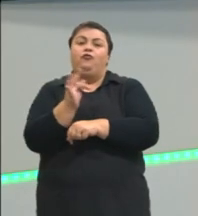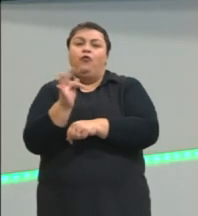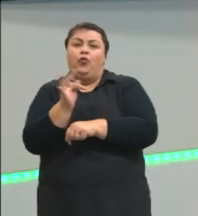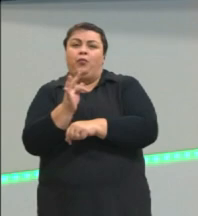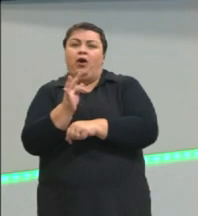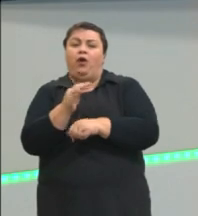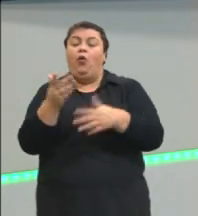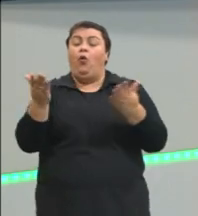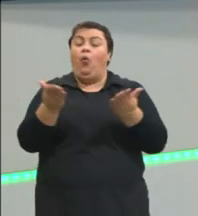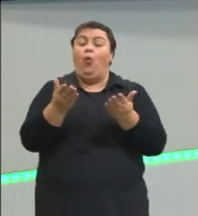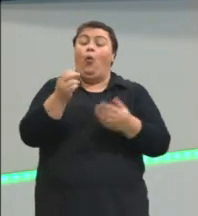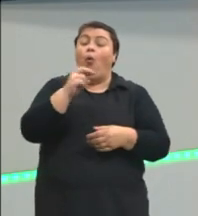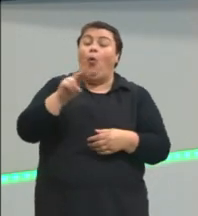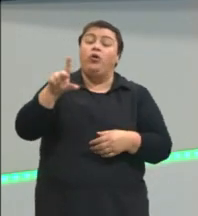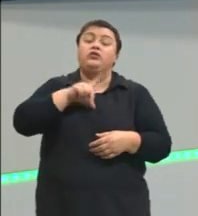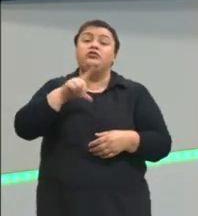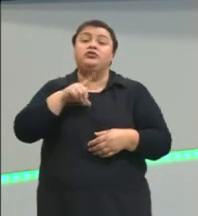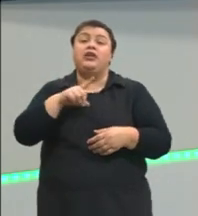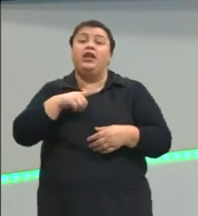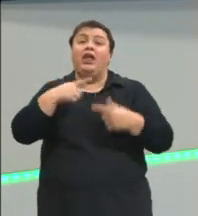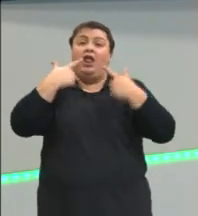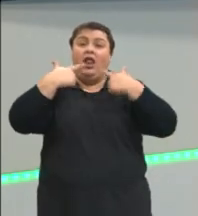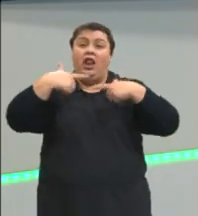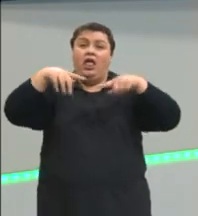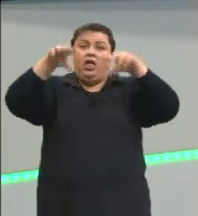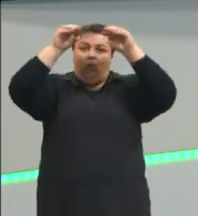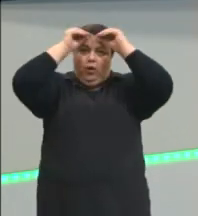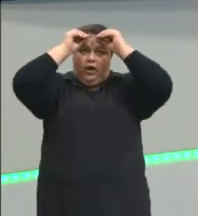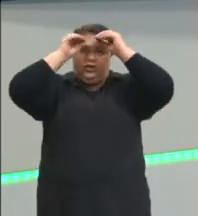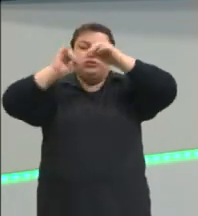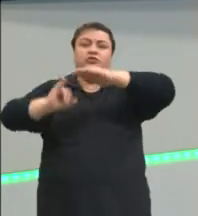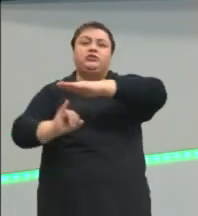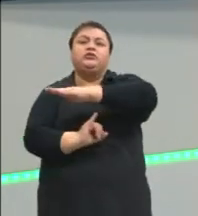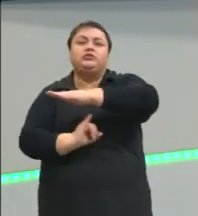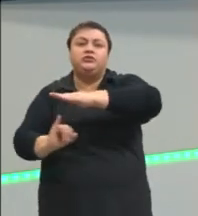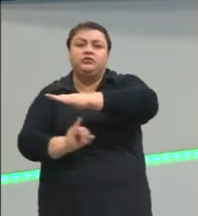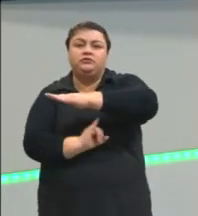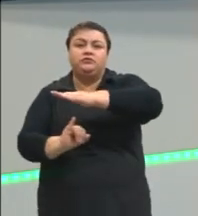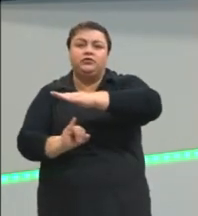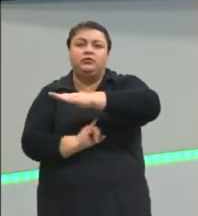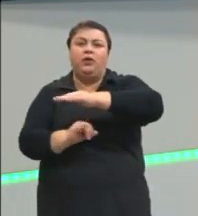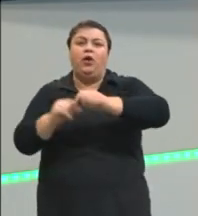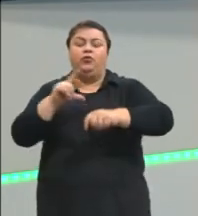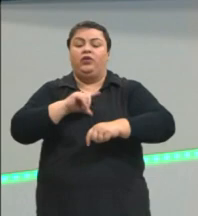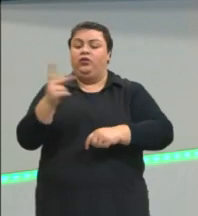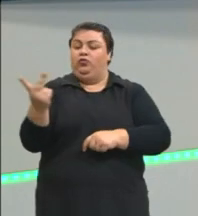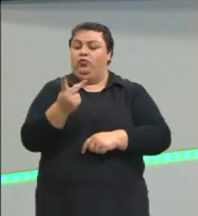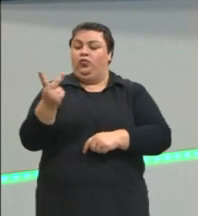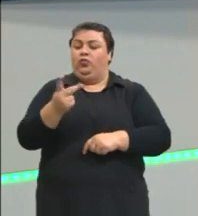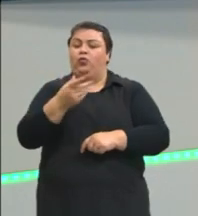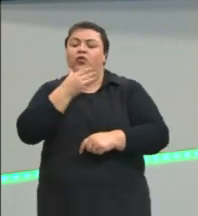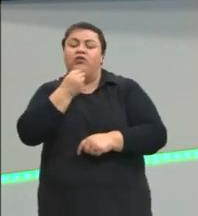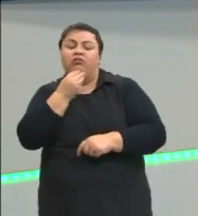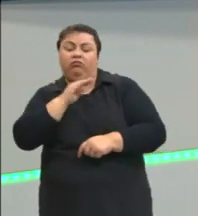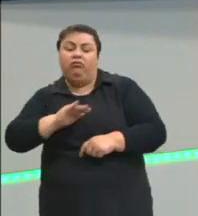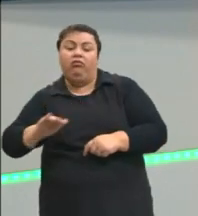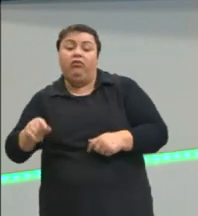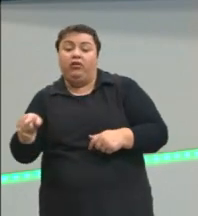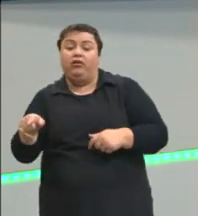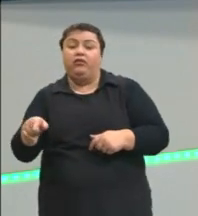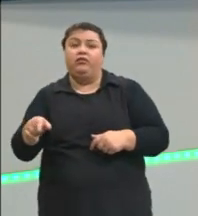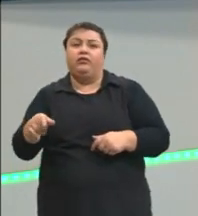Ou a gente tem o que a gente chama de linguagem informal. E a gente tem aqui dois jovens, duas crianças